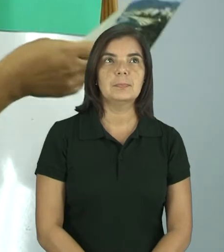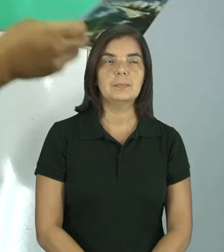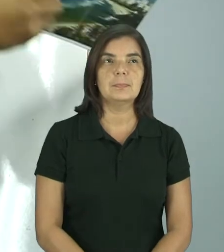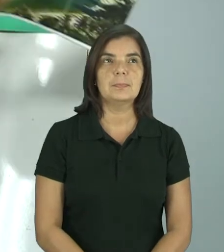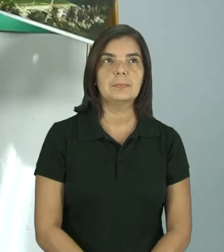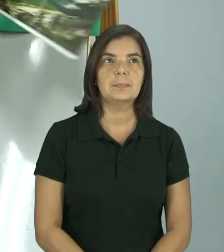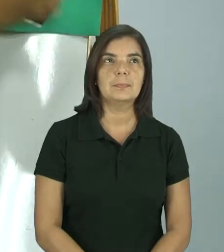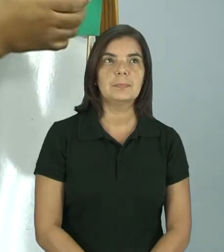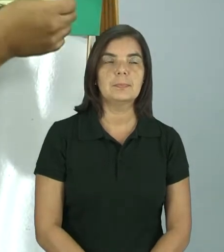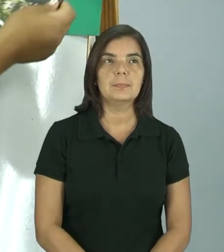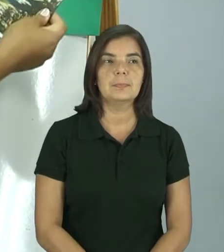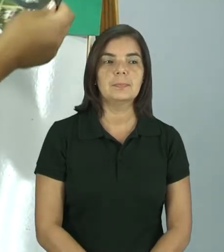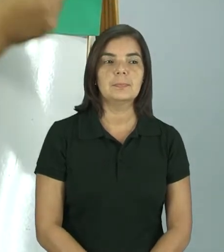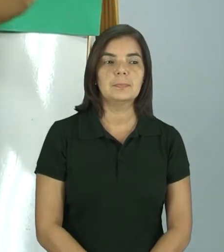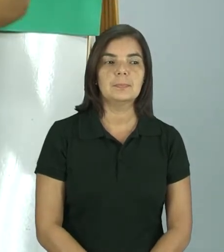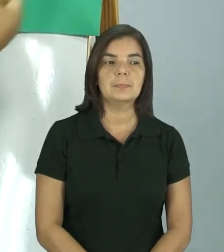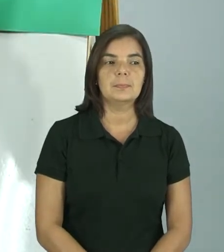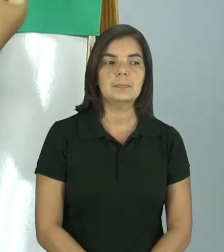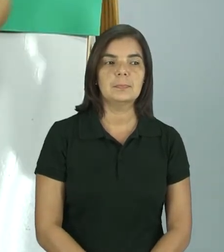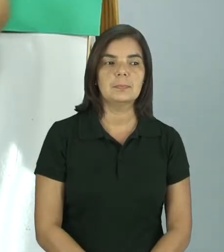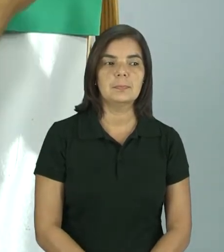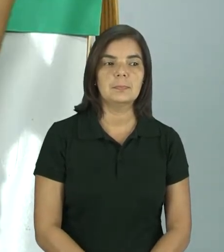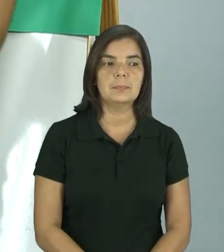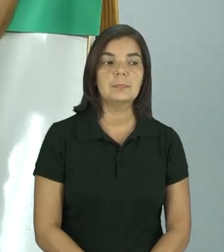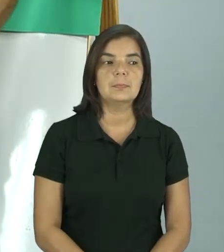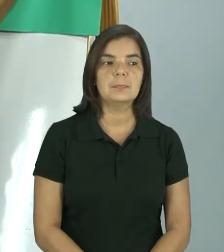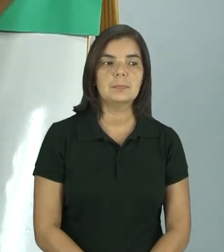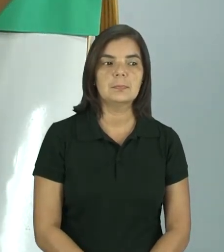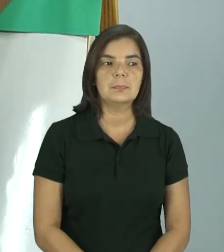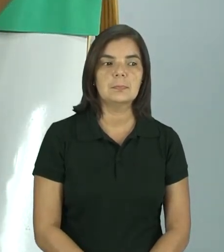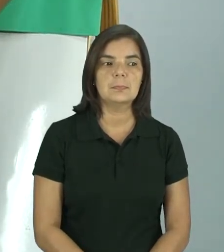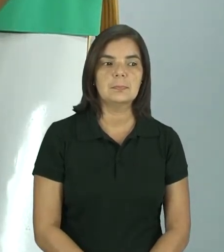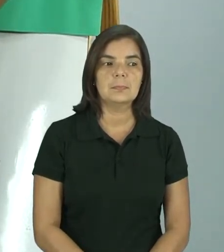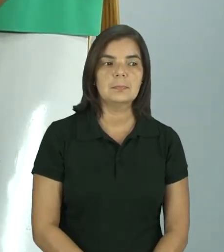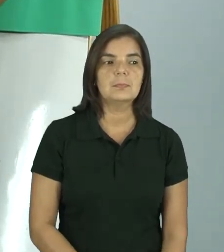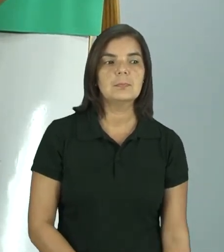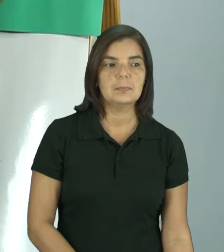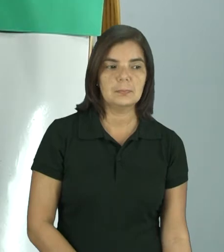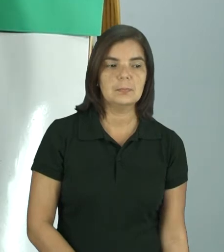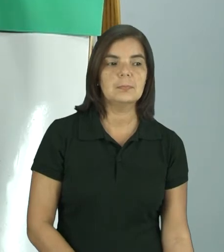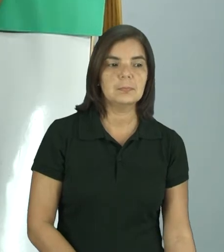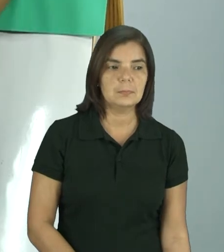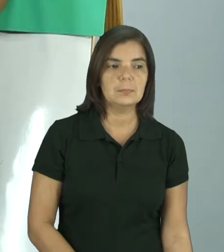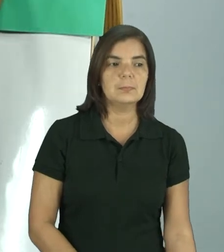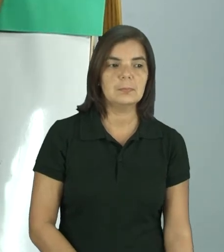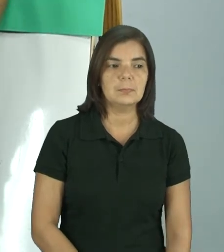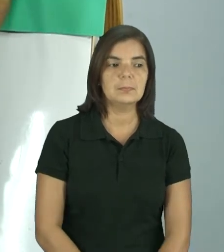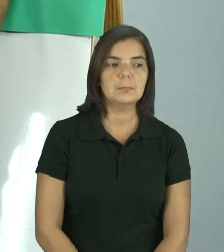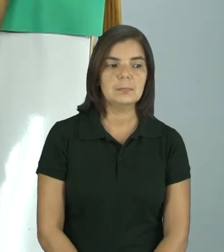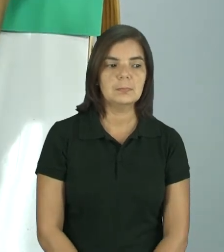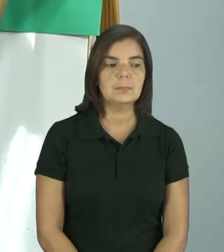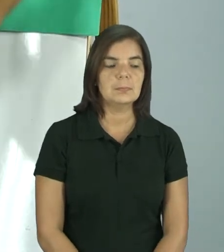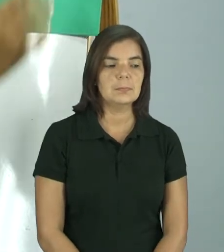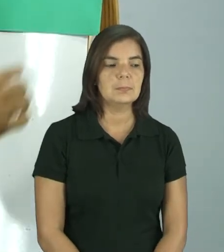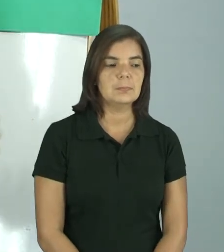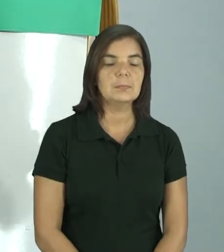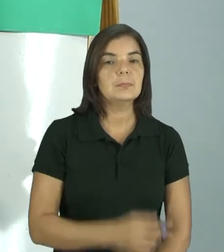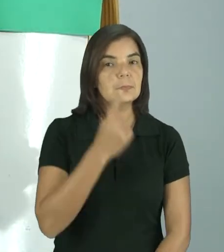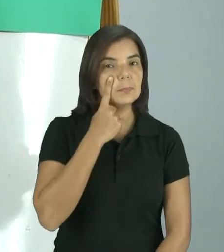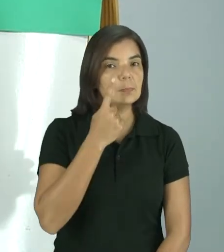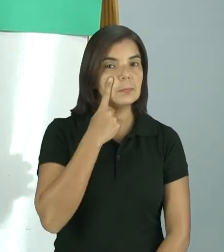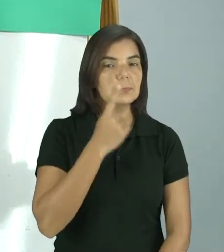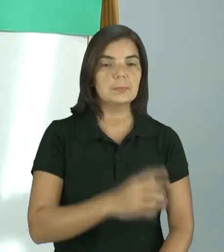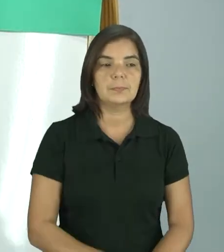Certo? Faz um barulho, não é? Aqui. Ah, agora sim. Observem.